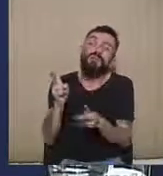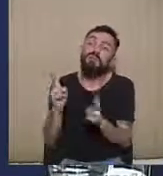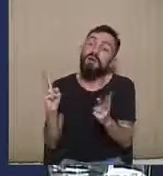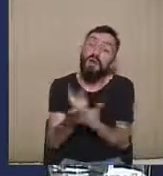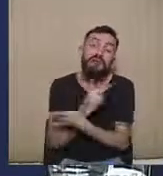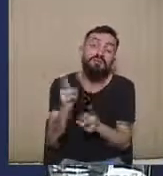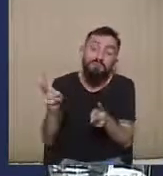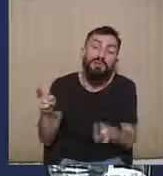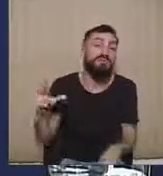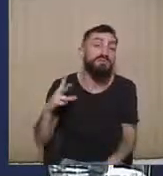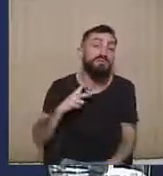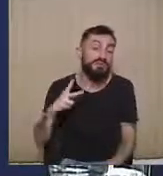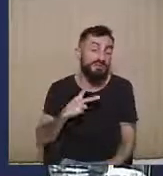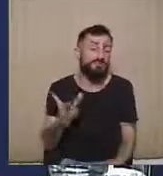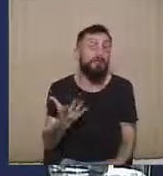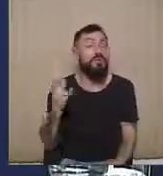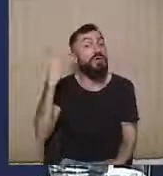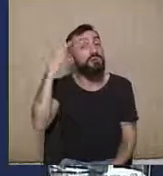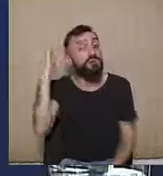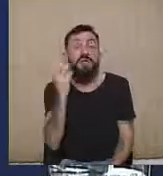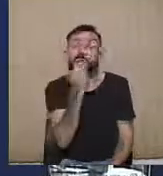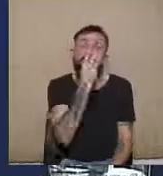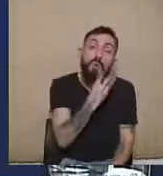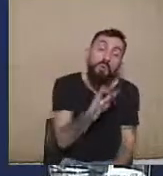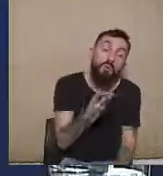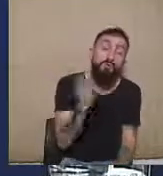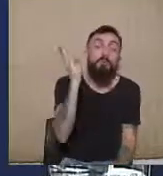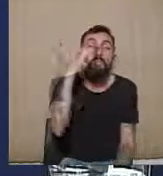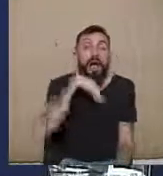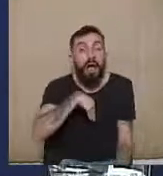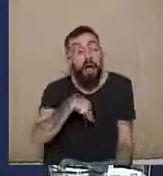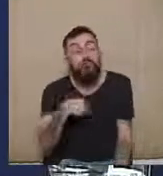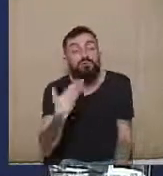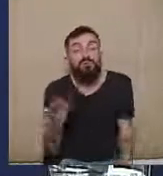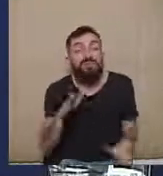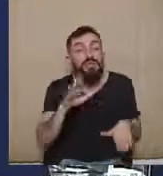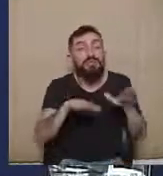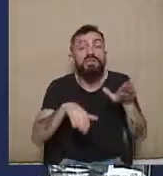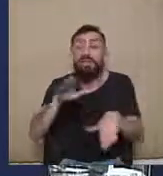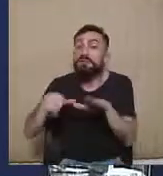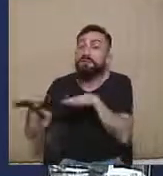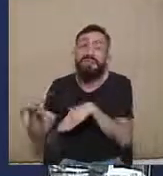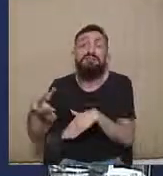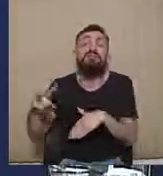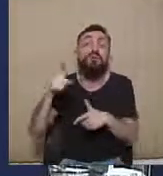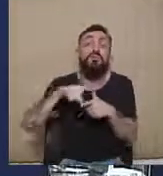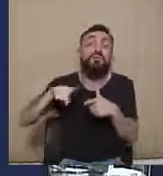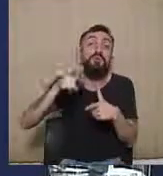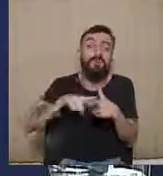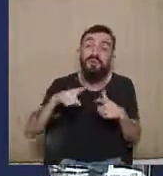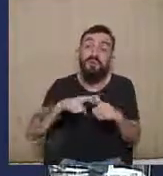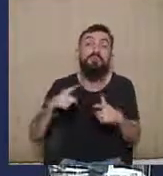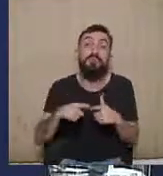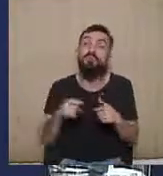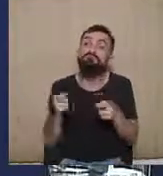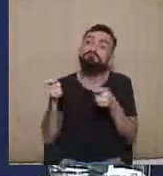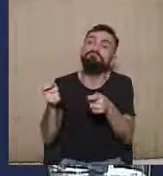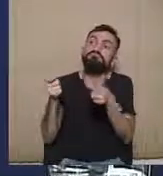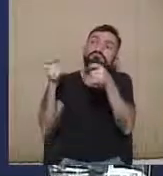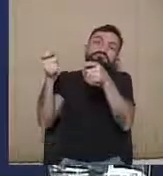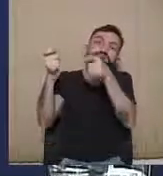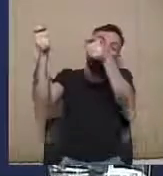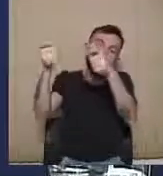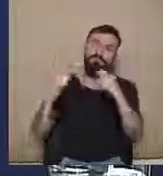se para o bem, para o mal, que ele acaba se expressando mais conforme mais alto vai chegando. Lá no TSE, no